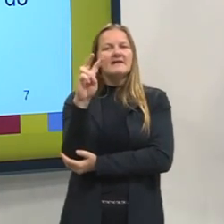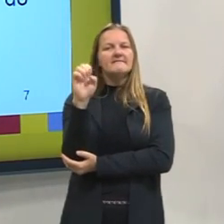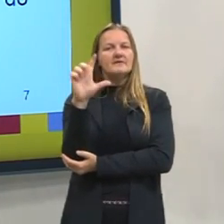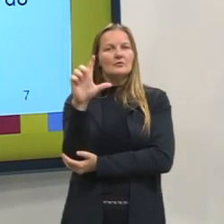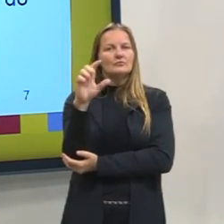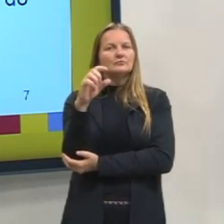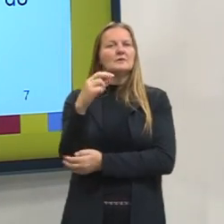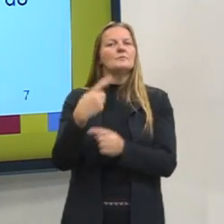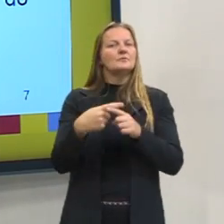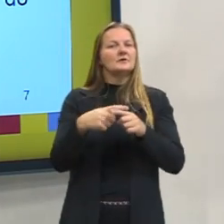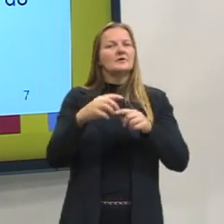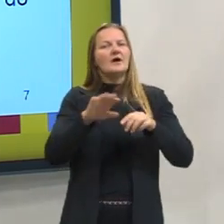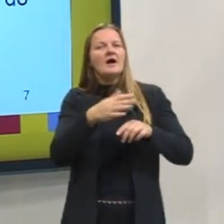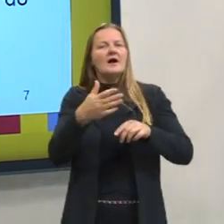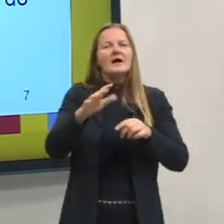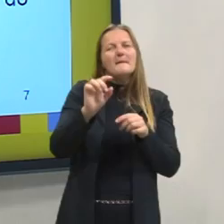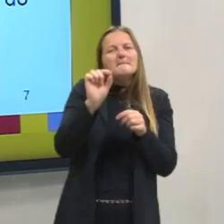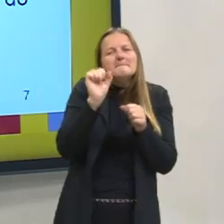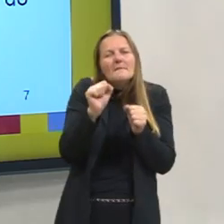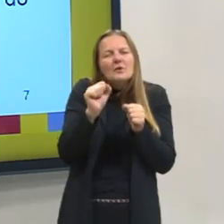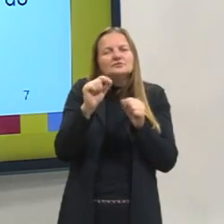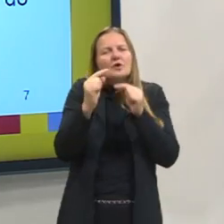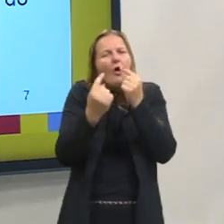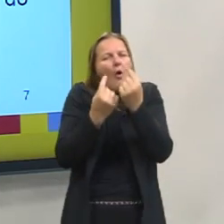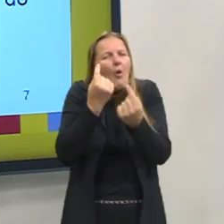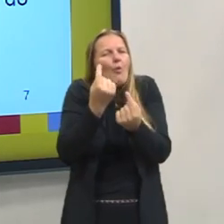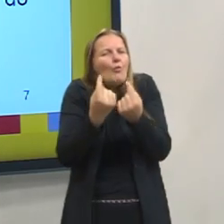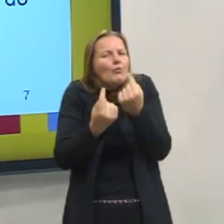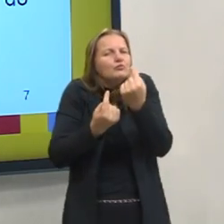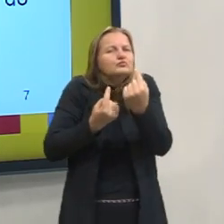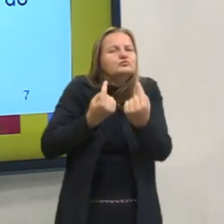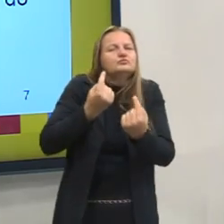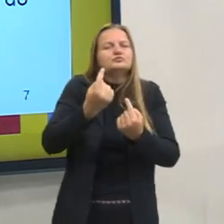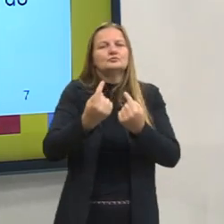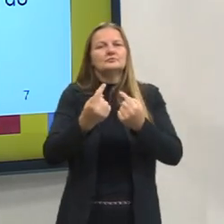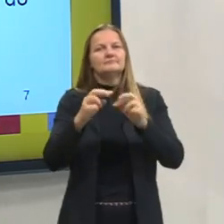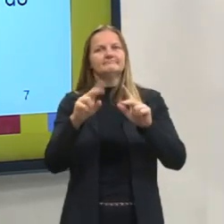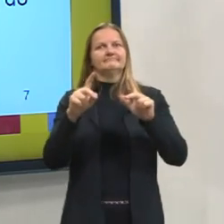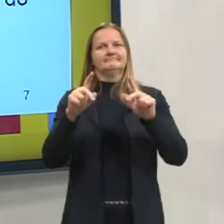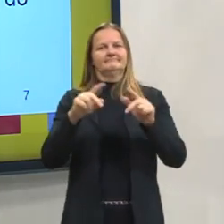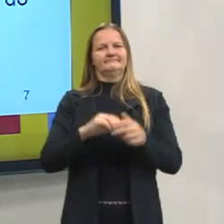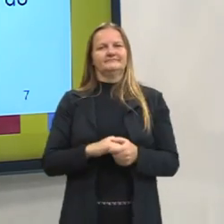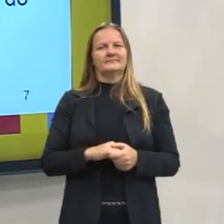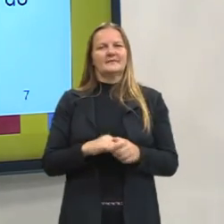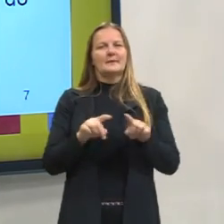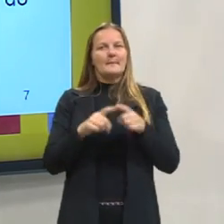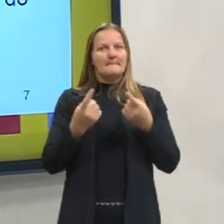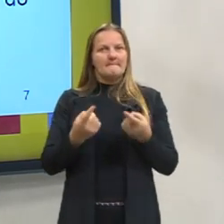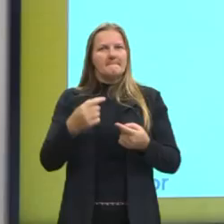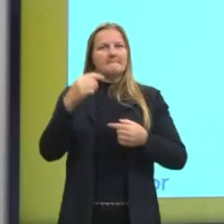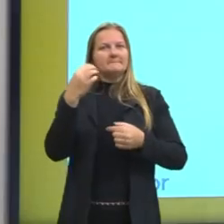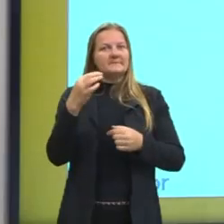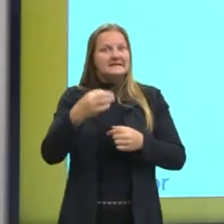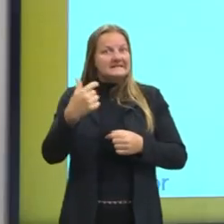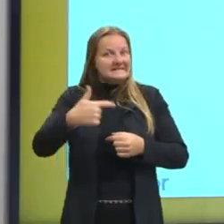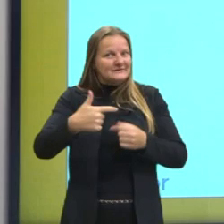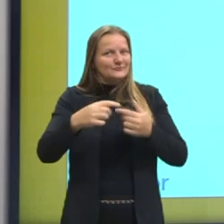relativamente, porque a gente sabe que eles podem sofrer uma ou outra alteração. E a minha segunda,